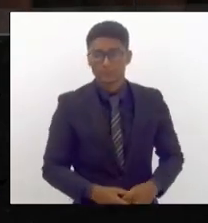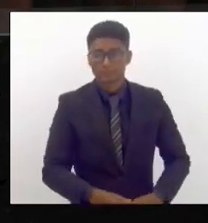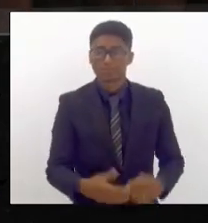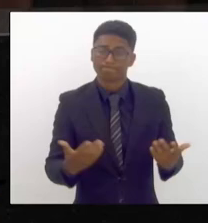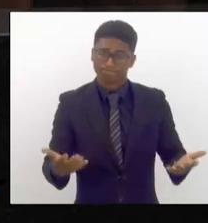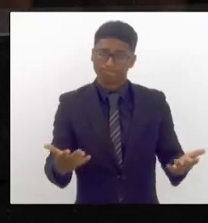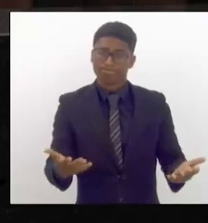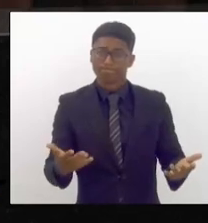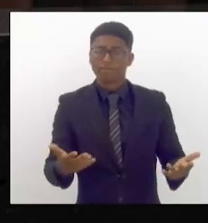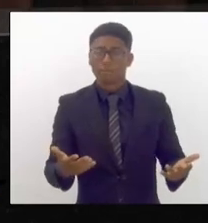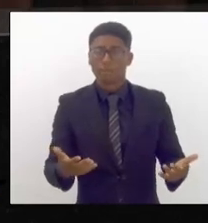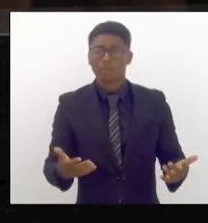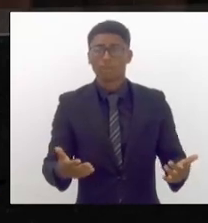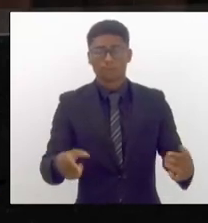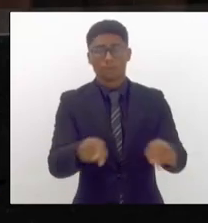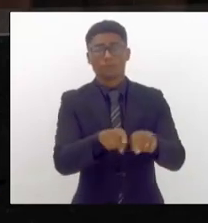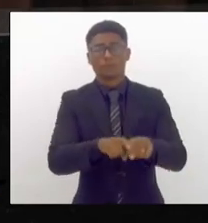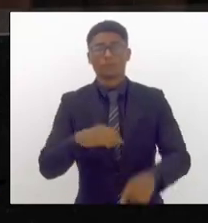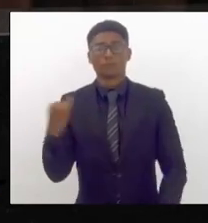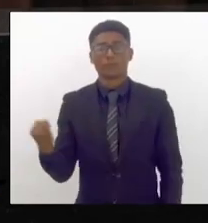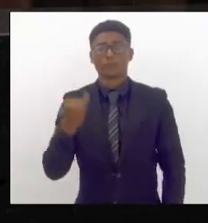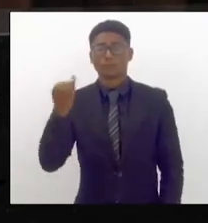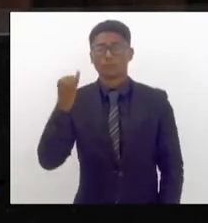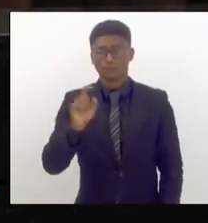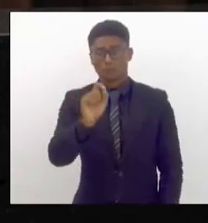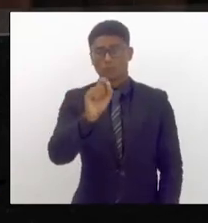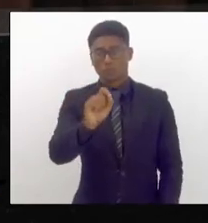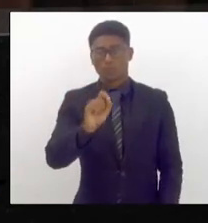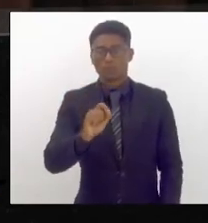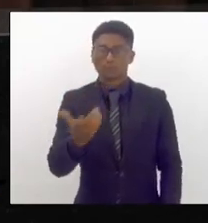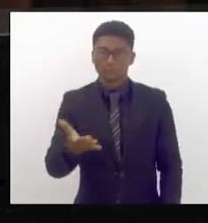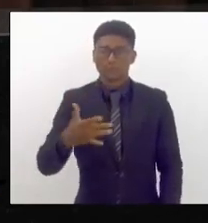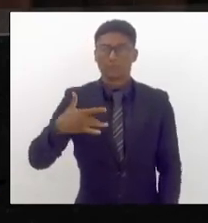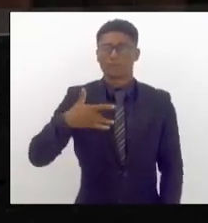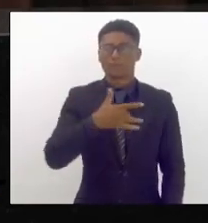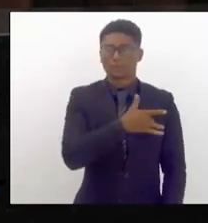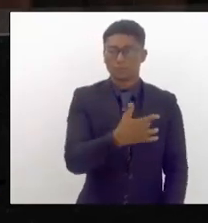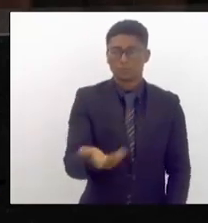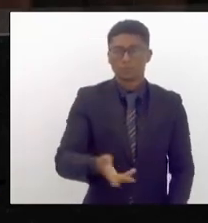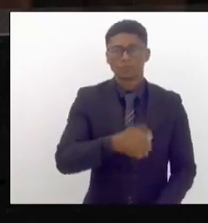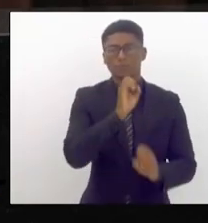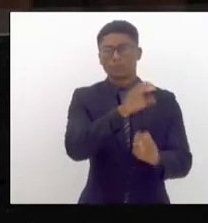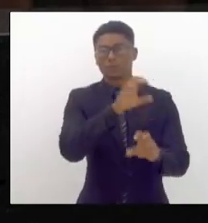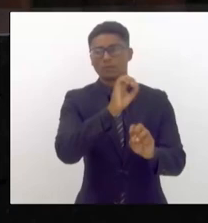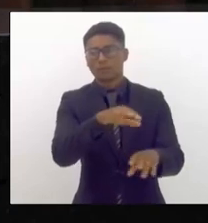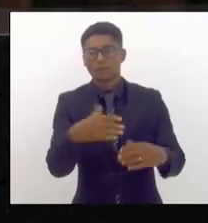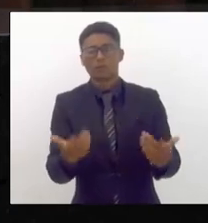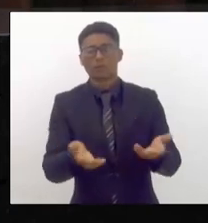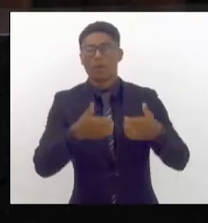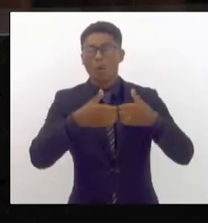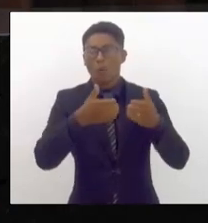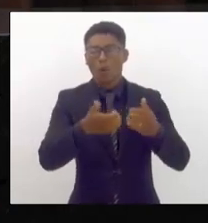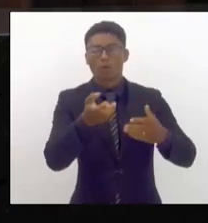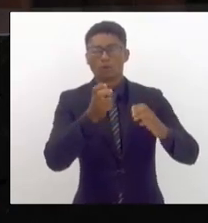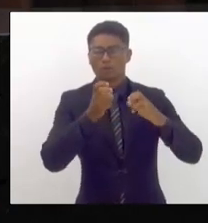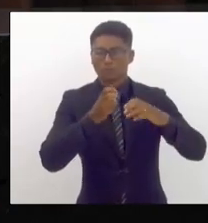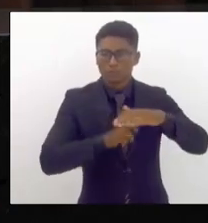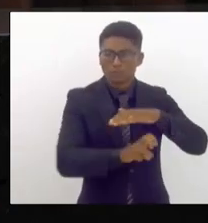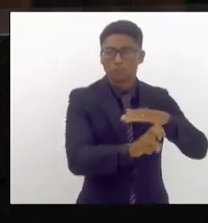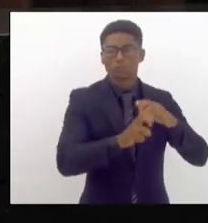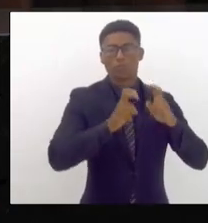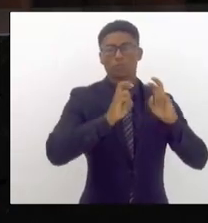uma vertente importante a questão da saúde da educação de transporte que são três